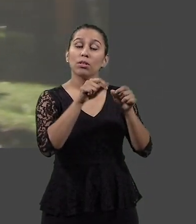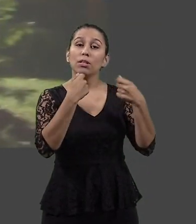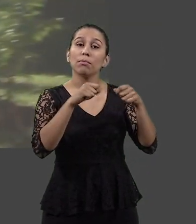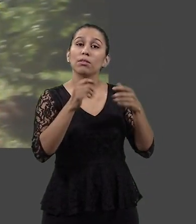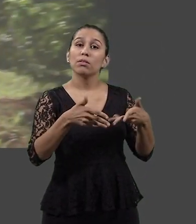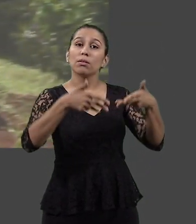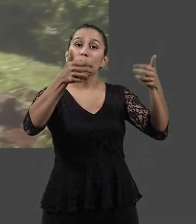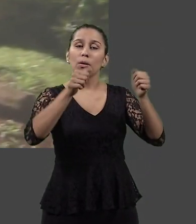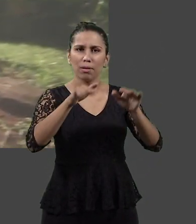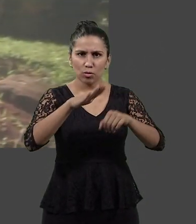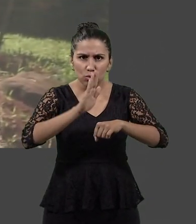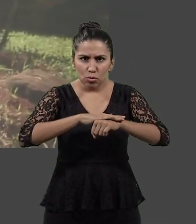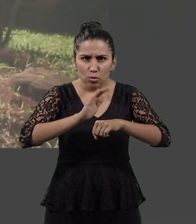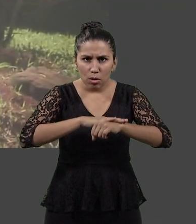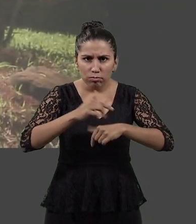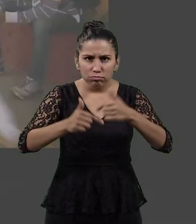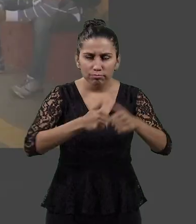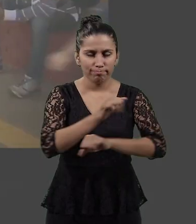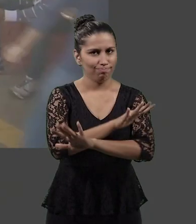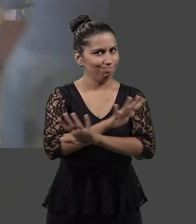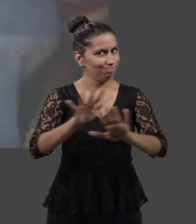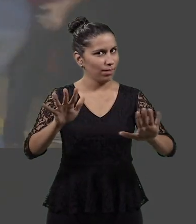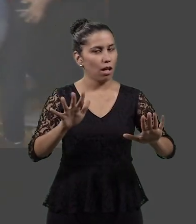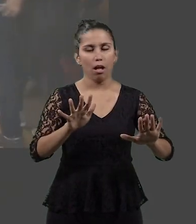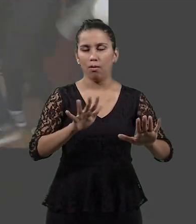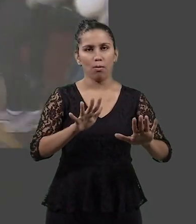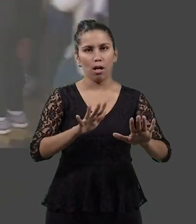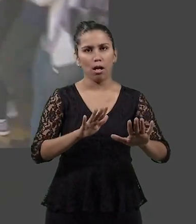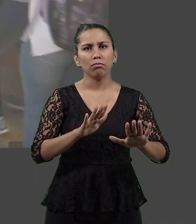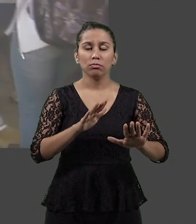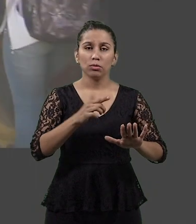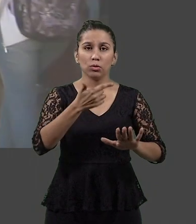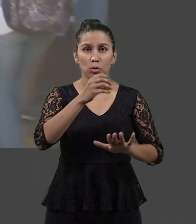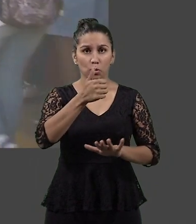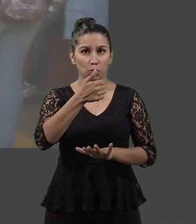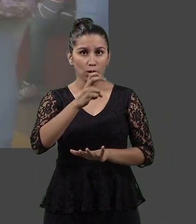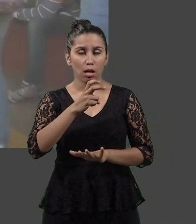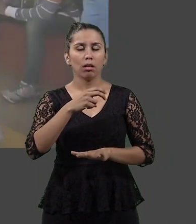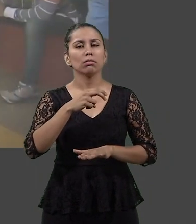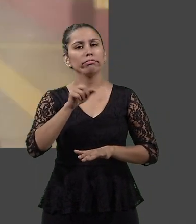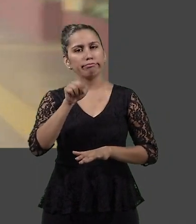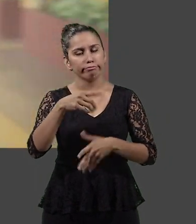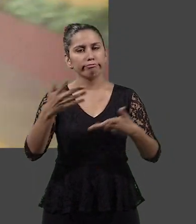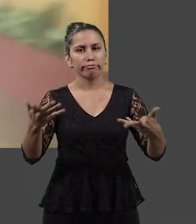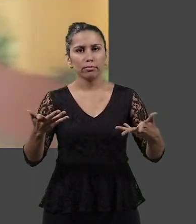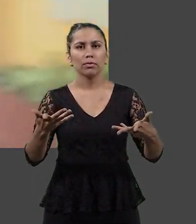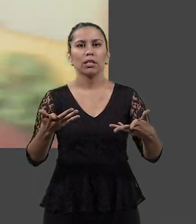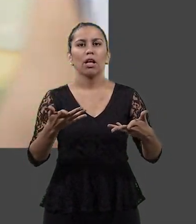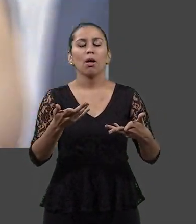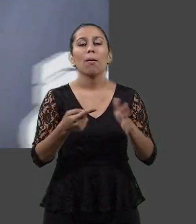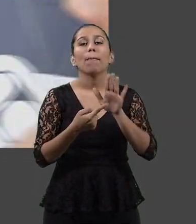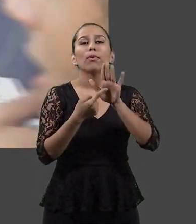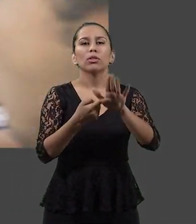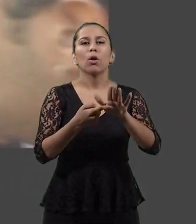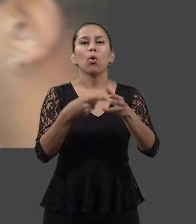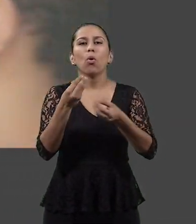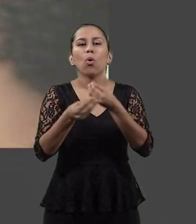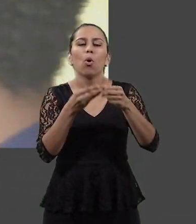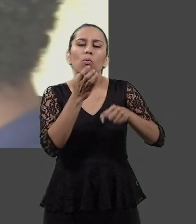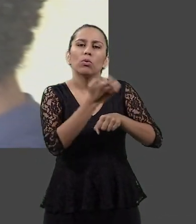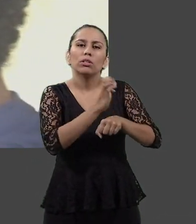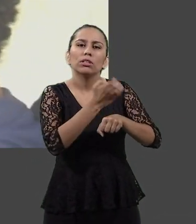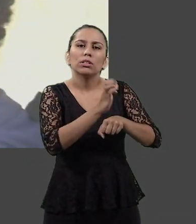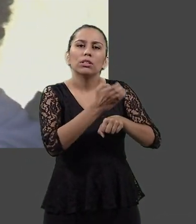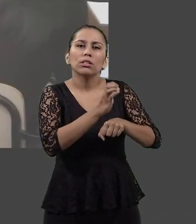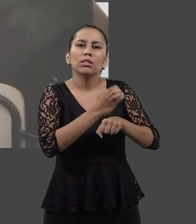não acaba por aí. Para 2015 está prevista uma fase de monitoramento, quando será avaliado o estágio de implementação das recomendações